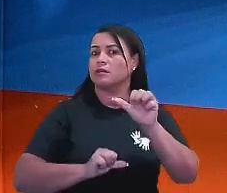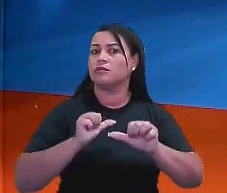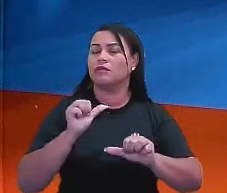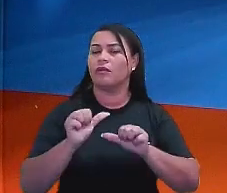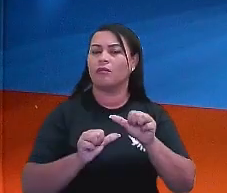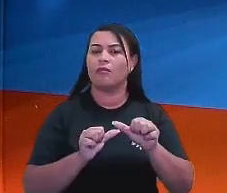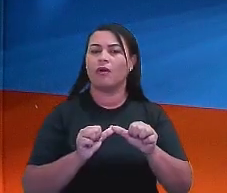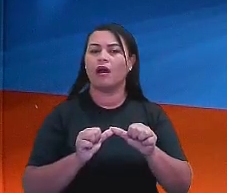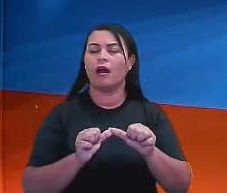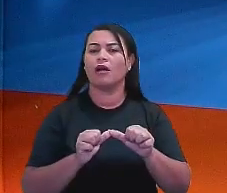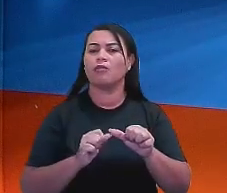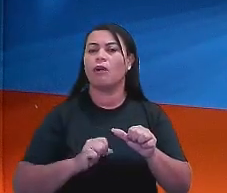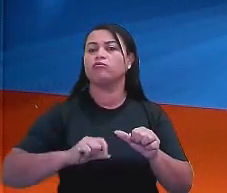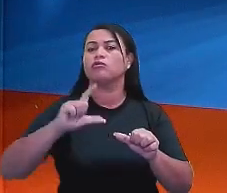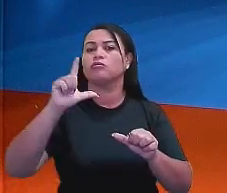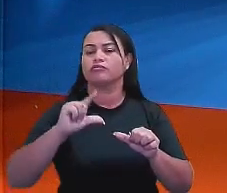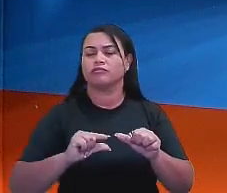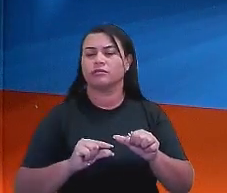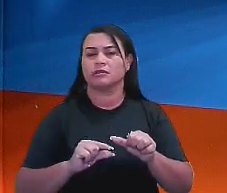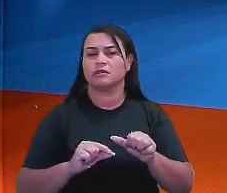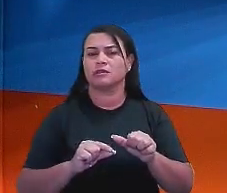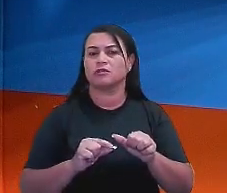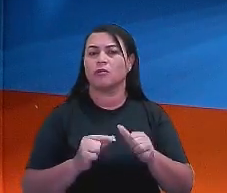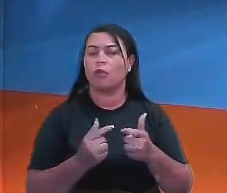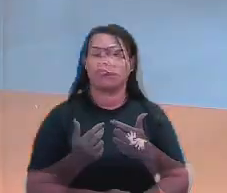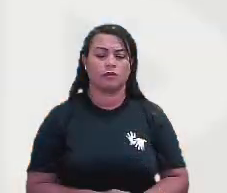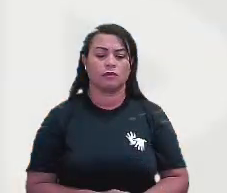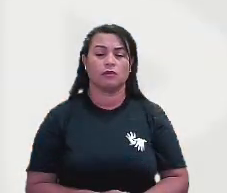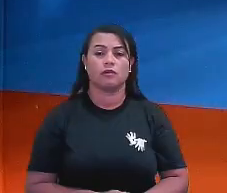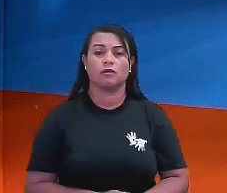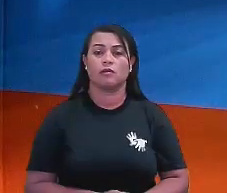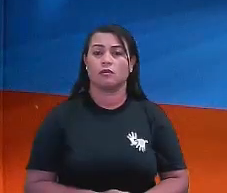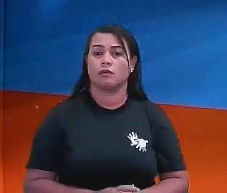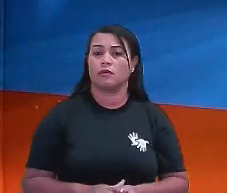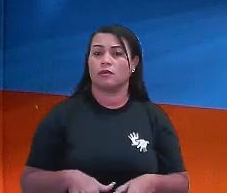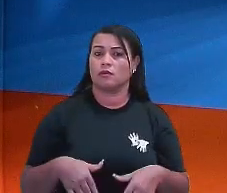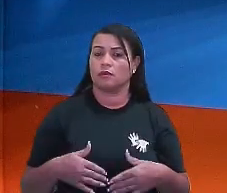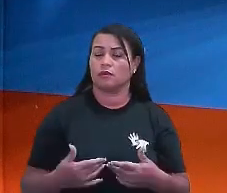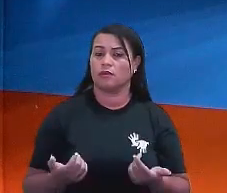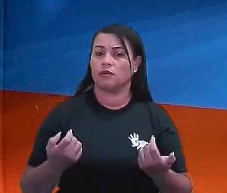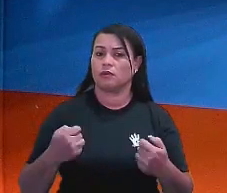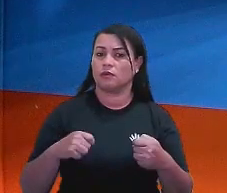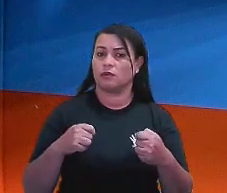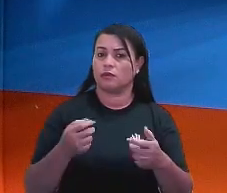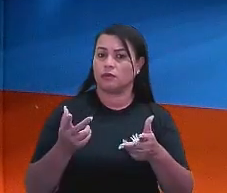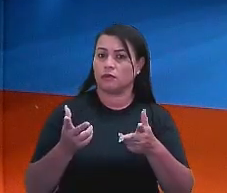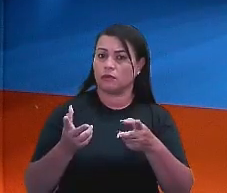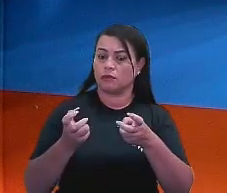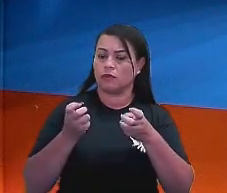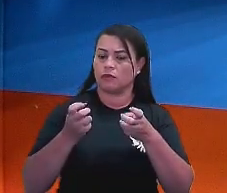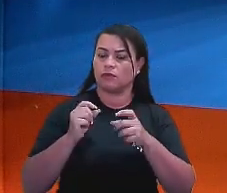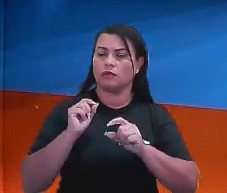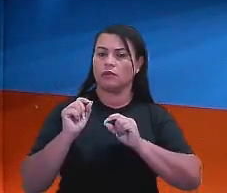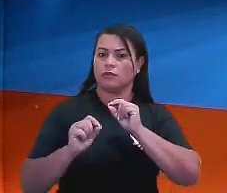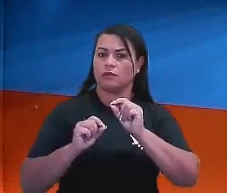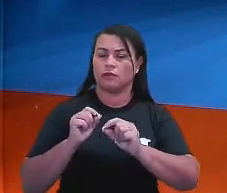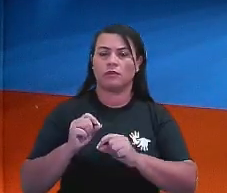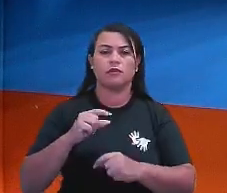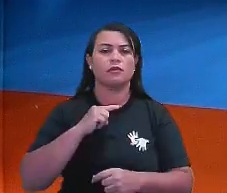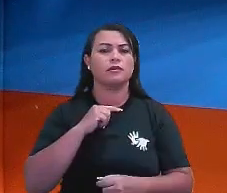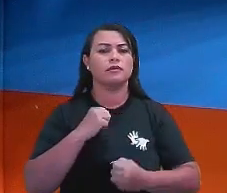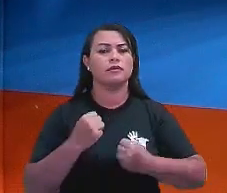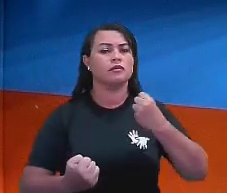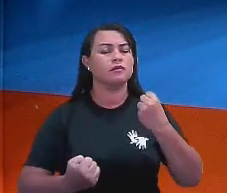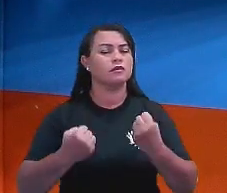proporção, em uma igualdade entre razões. Então, gente precisa perceber aqui que se o